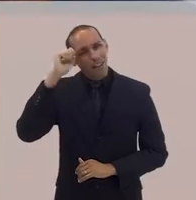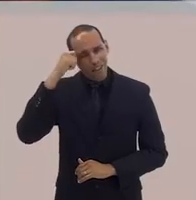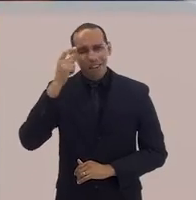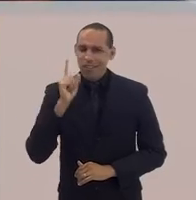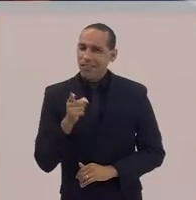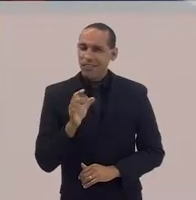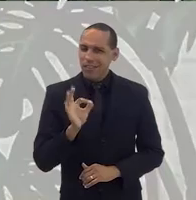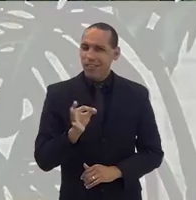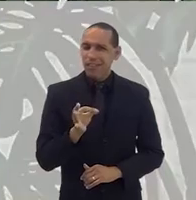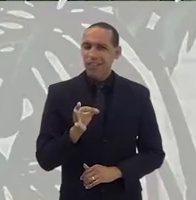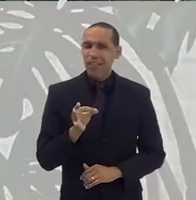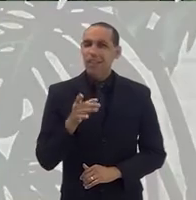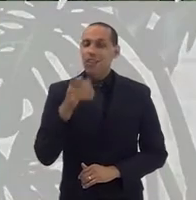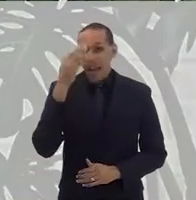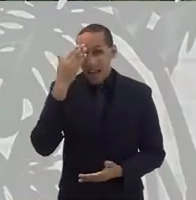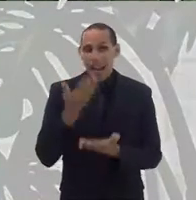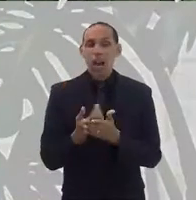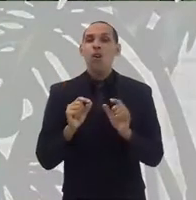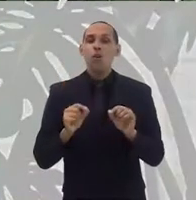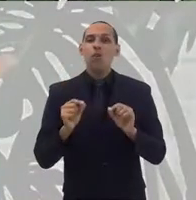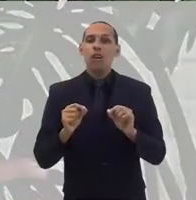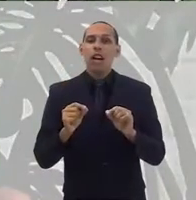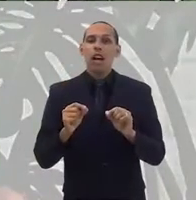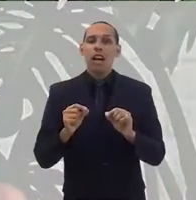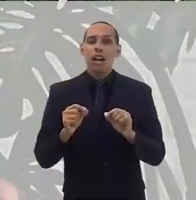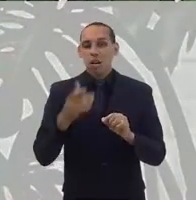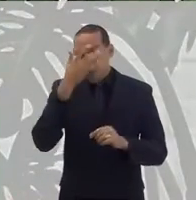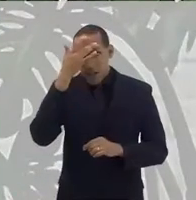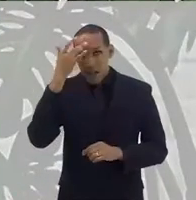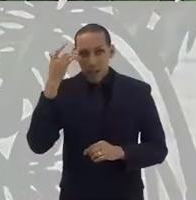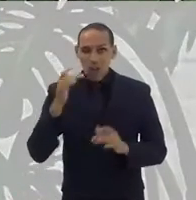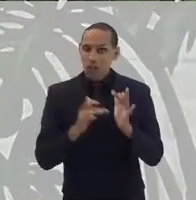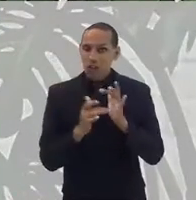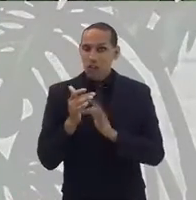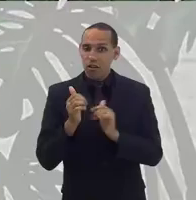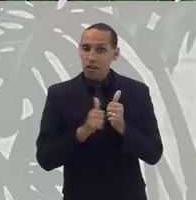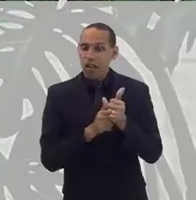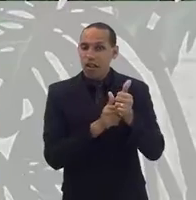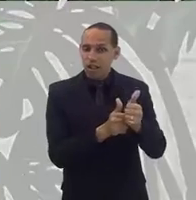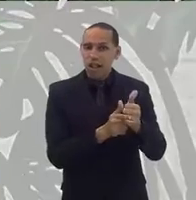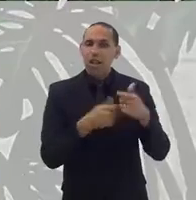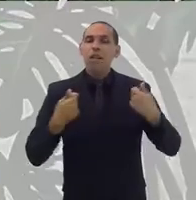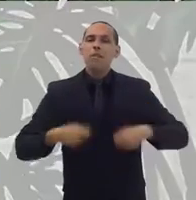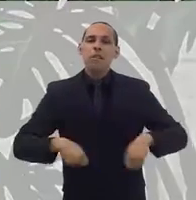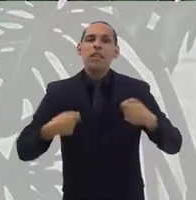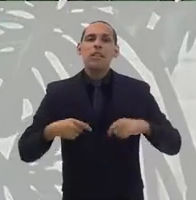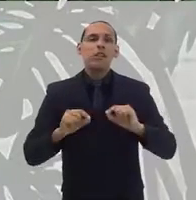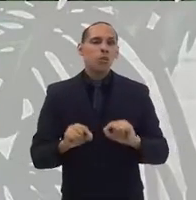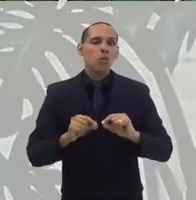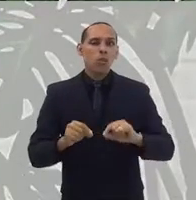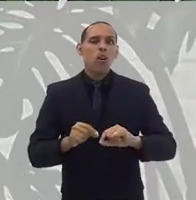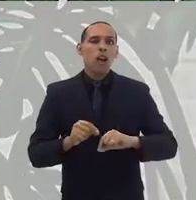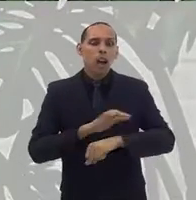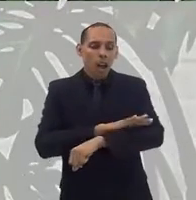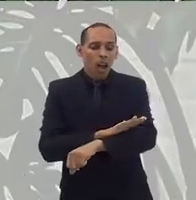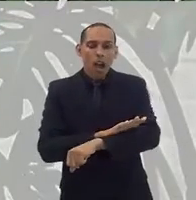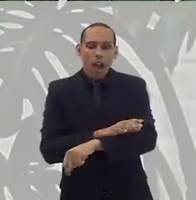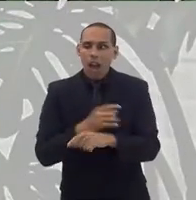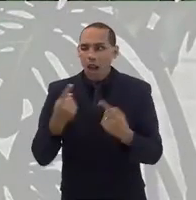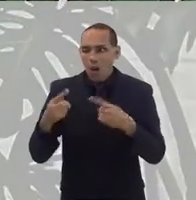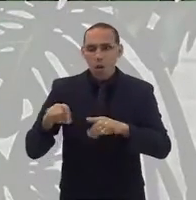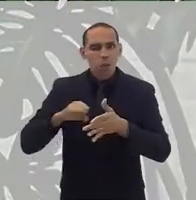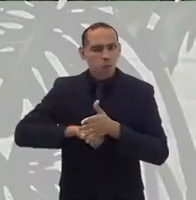acredita que é dever de todo cristão combater o racismo. E aí também